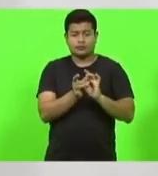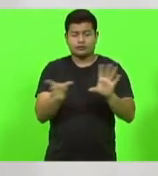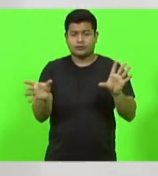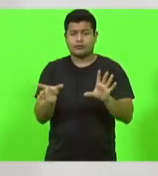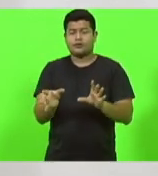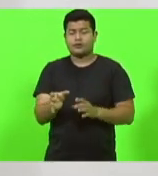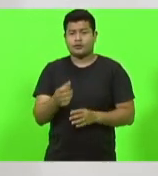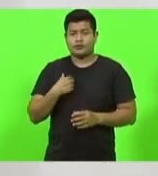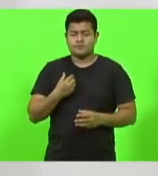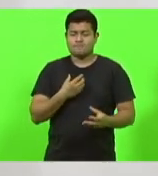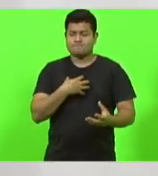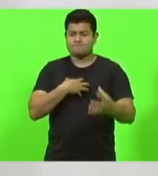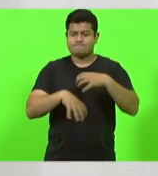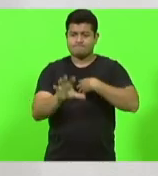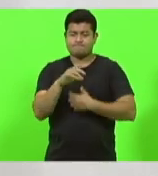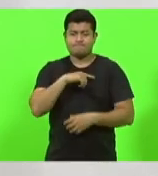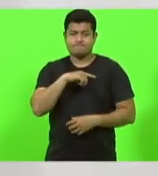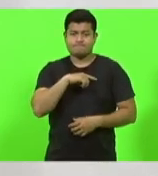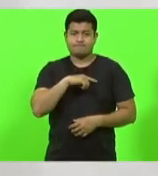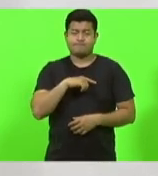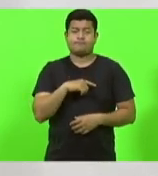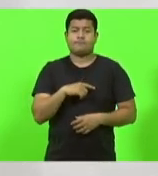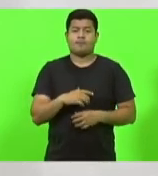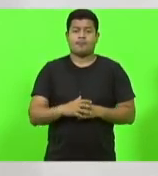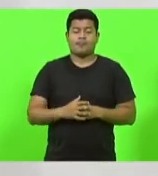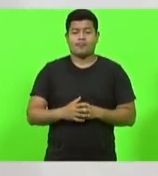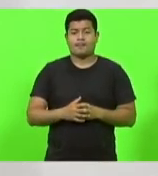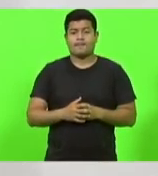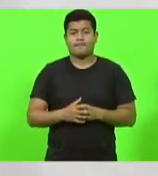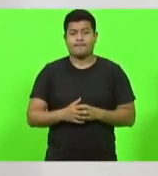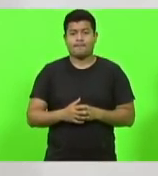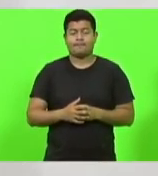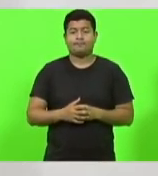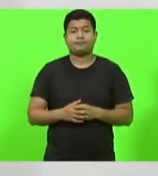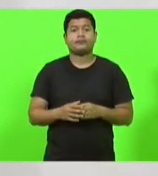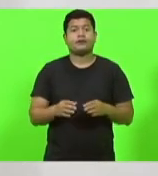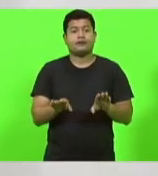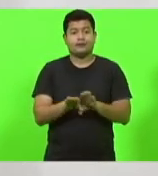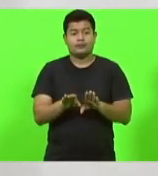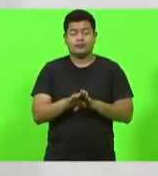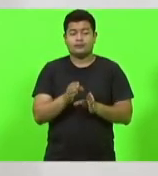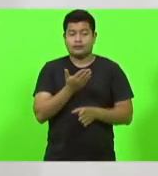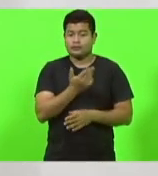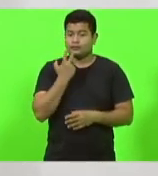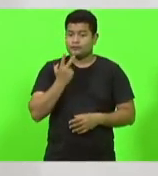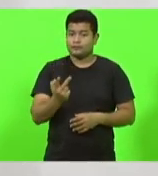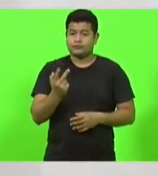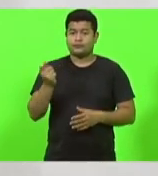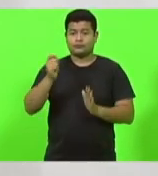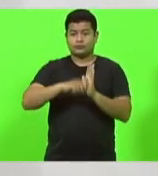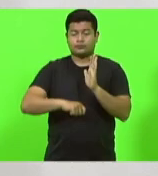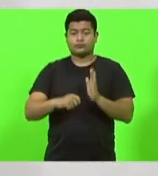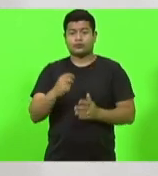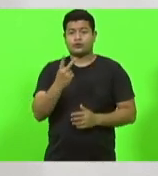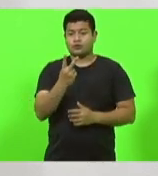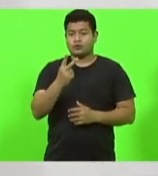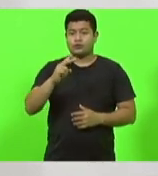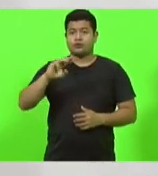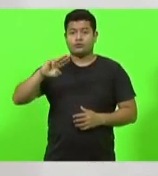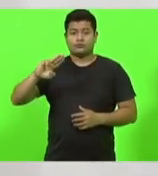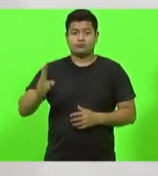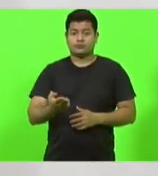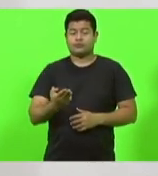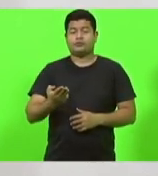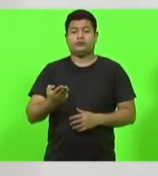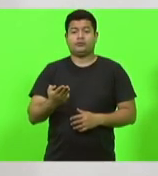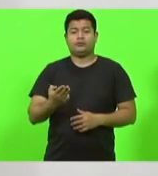essa sensibilidade e parabenizar também todos os envolvidos. Assina também mais de 2 milhões, mais 2 milhões